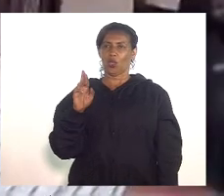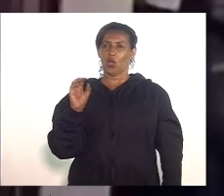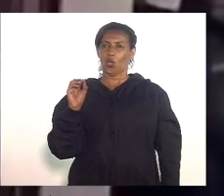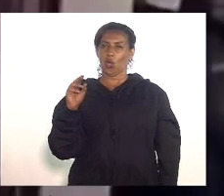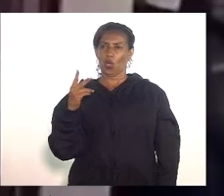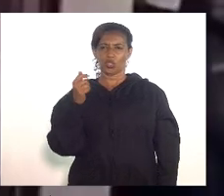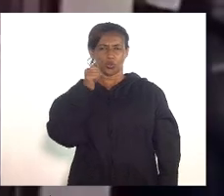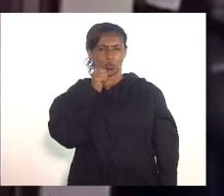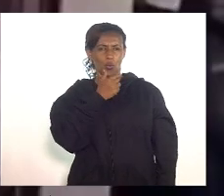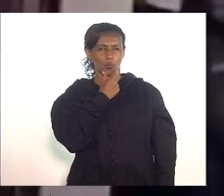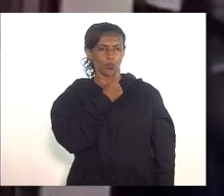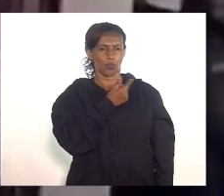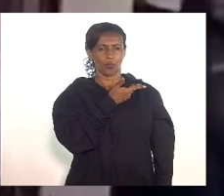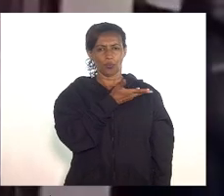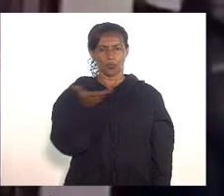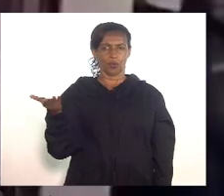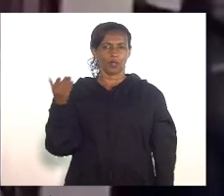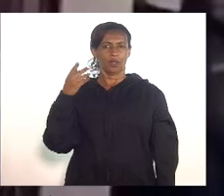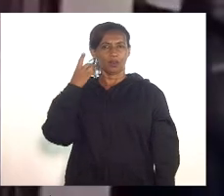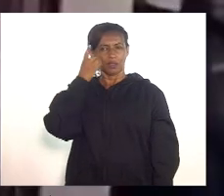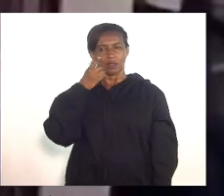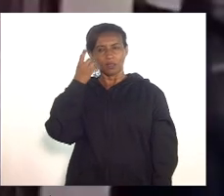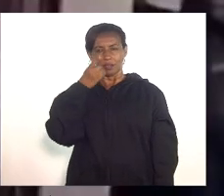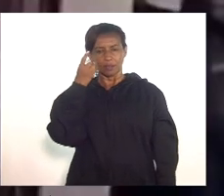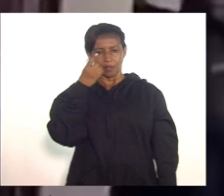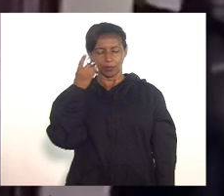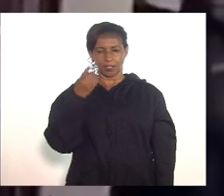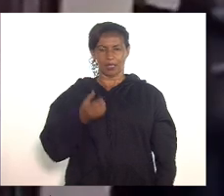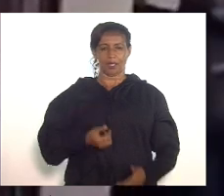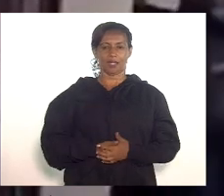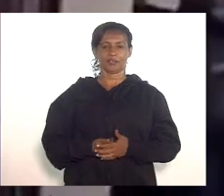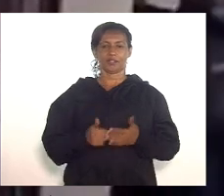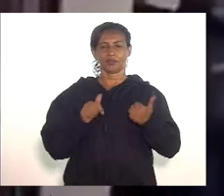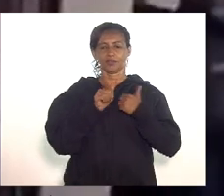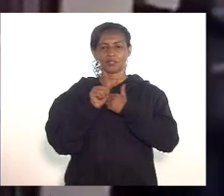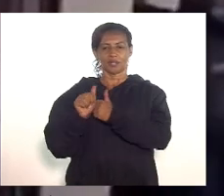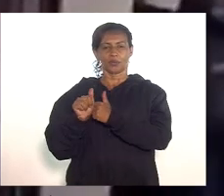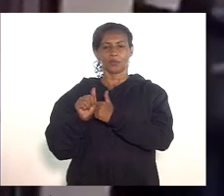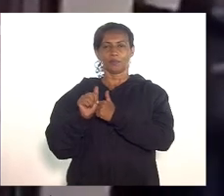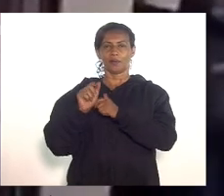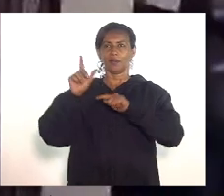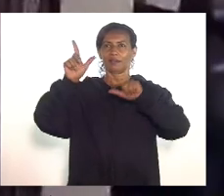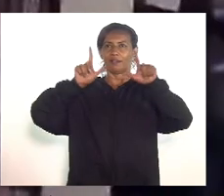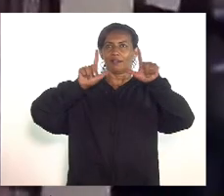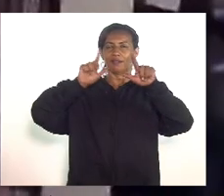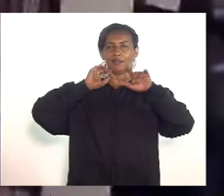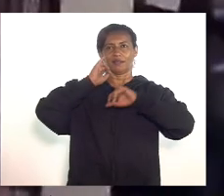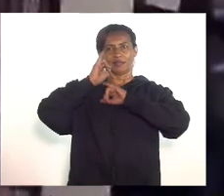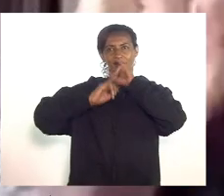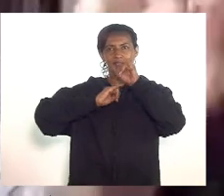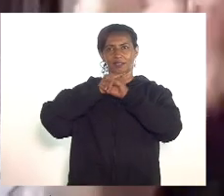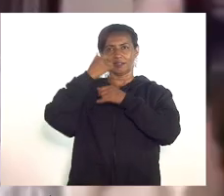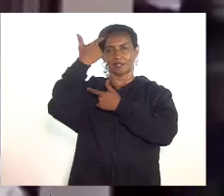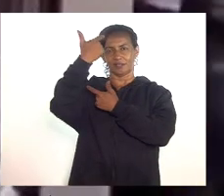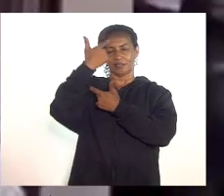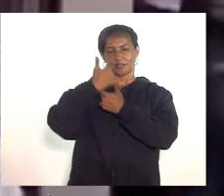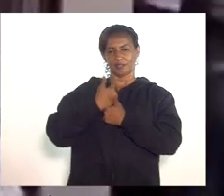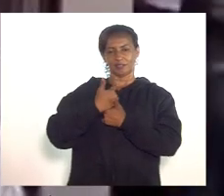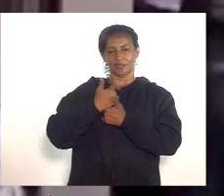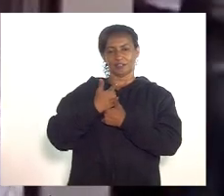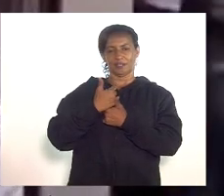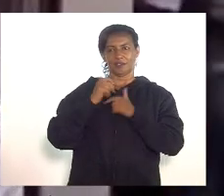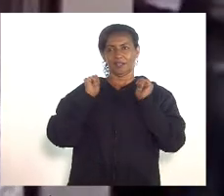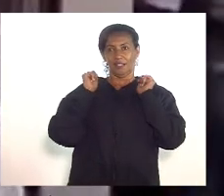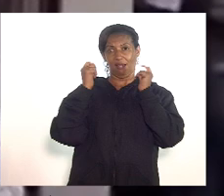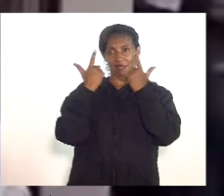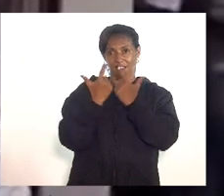senhores deputados aqueles que nos acompanham pela tv alege aqueles que nos que aqueles que nos assistem